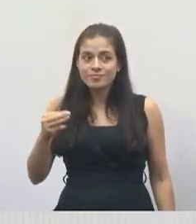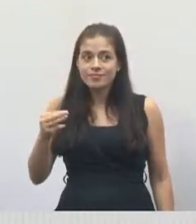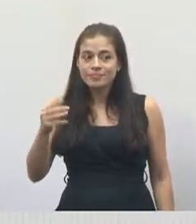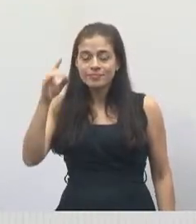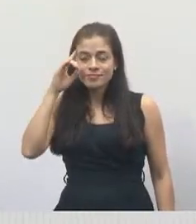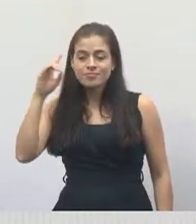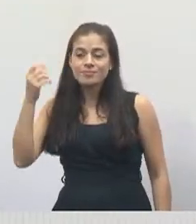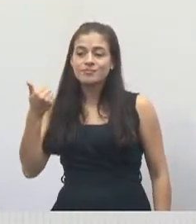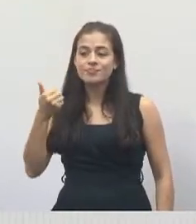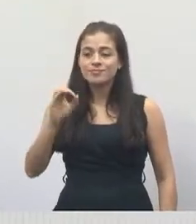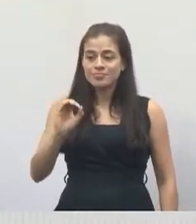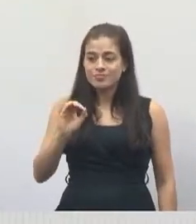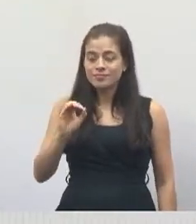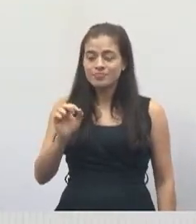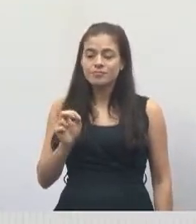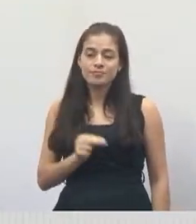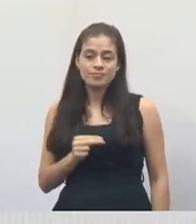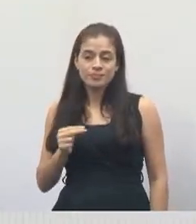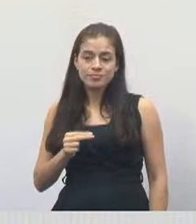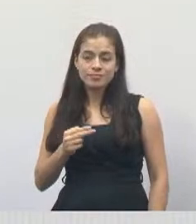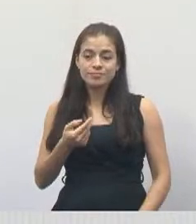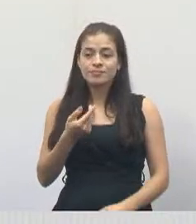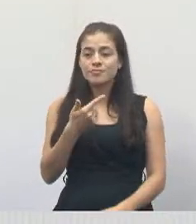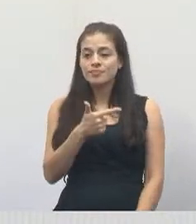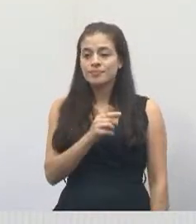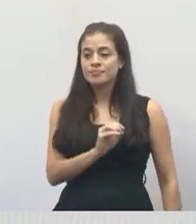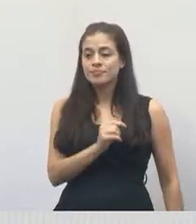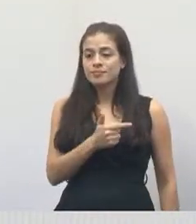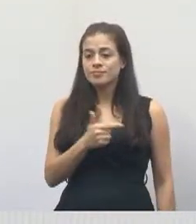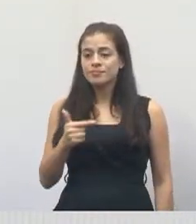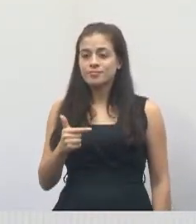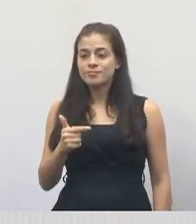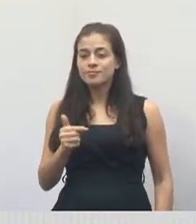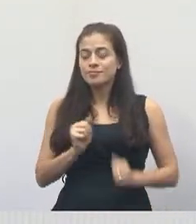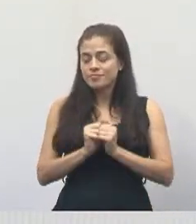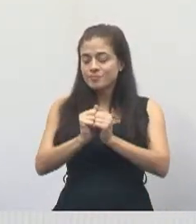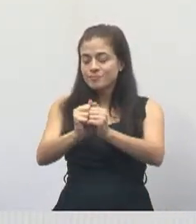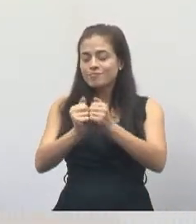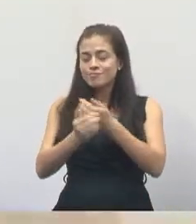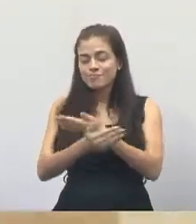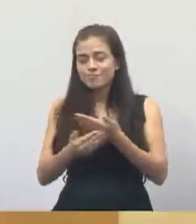Dia 10 do 11 de 2022. Estamos juntos.